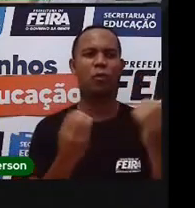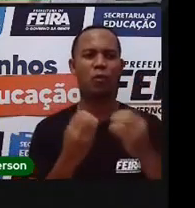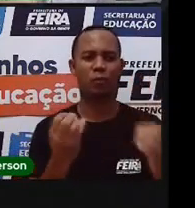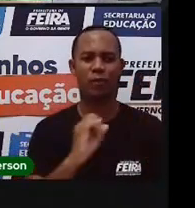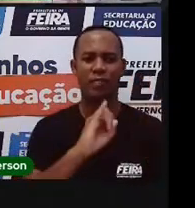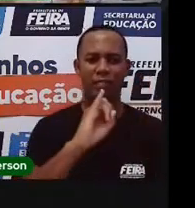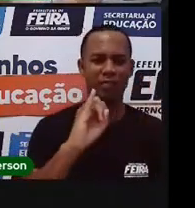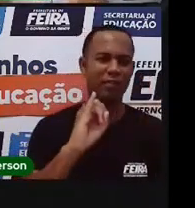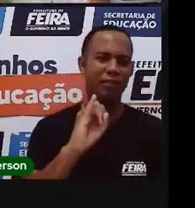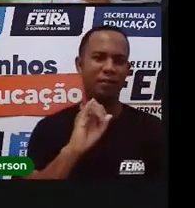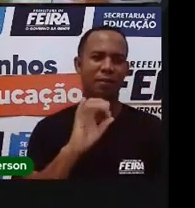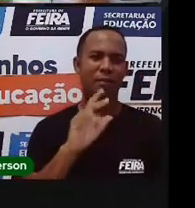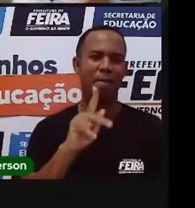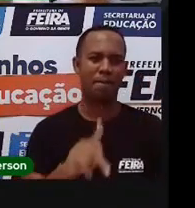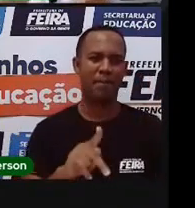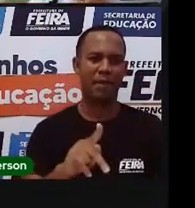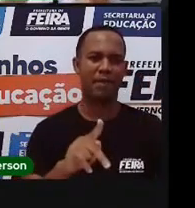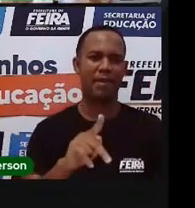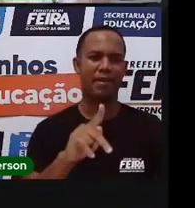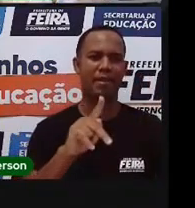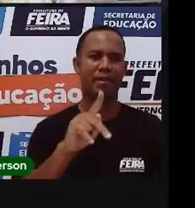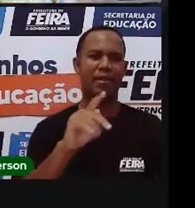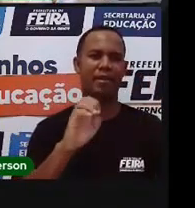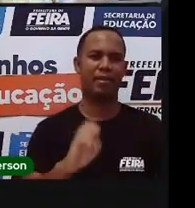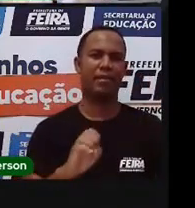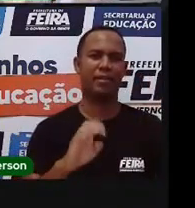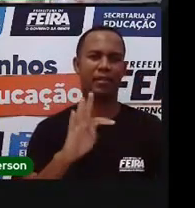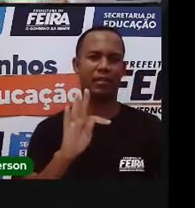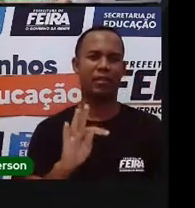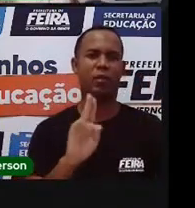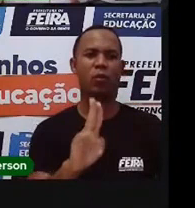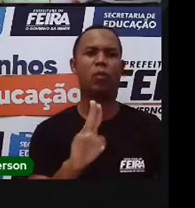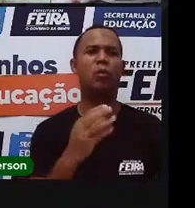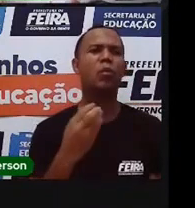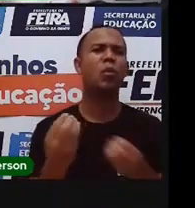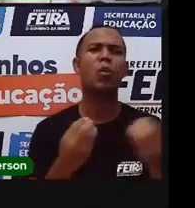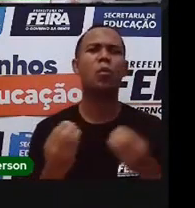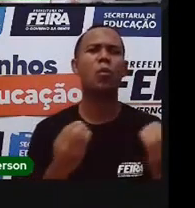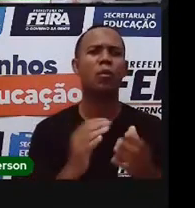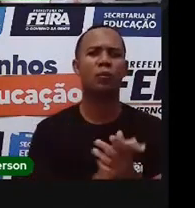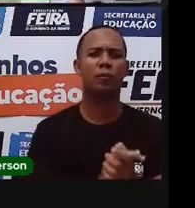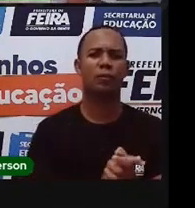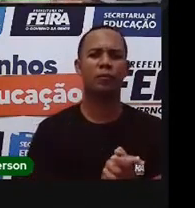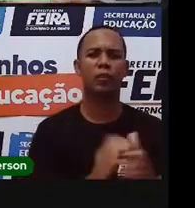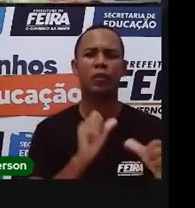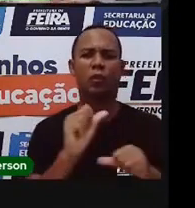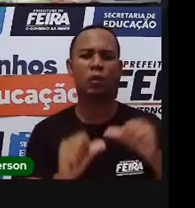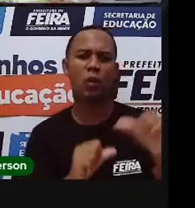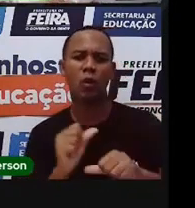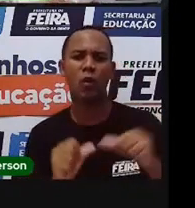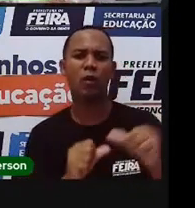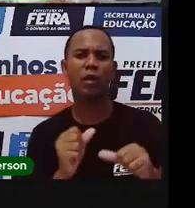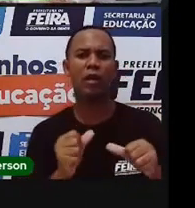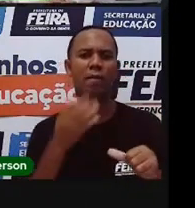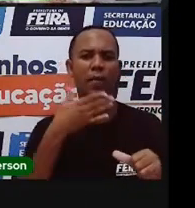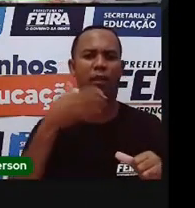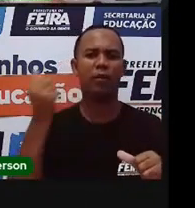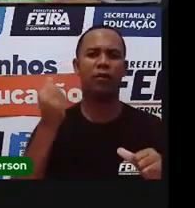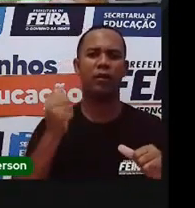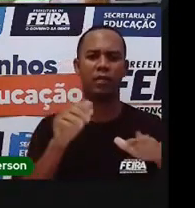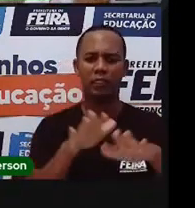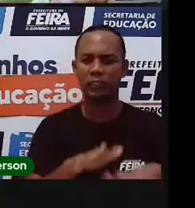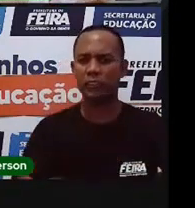IPTU, como o IPTU que as pessoas pagam. Olha, ele é transformado em melhorias para a cidade.